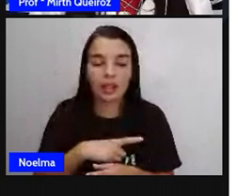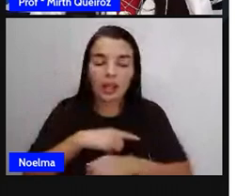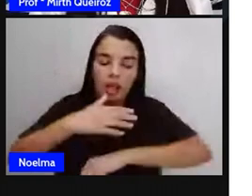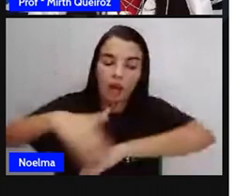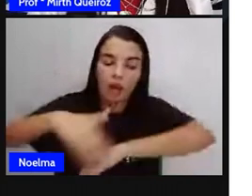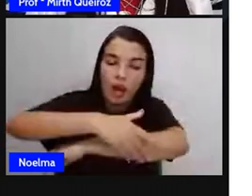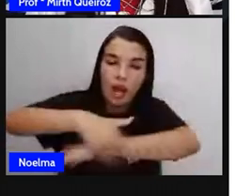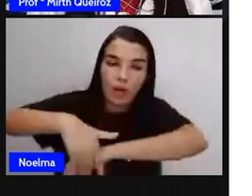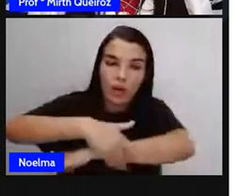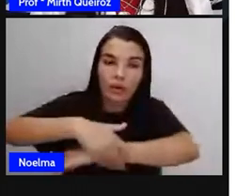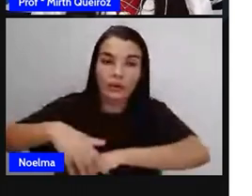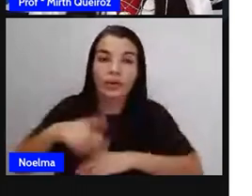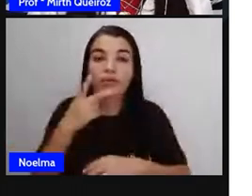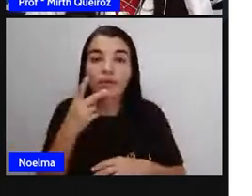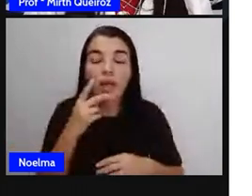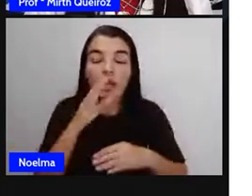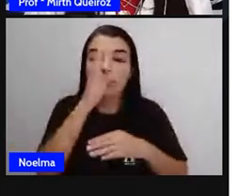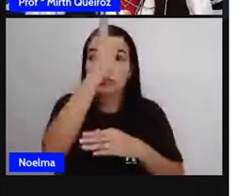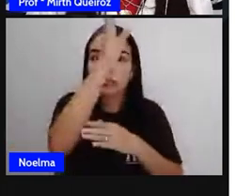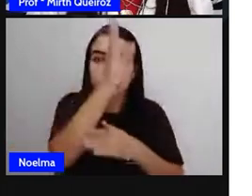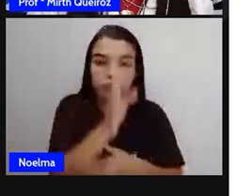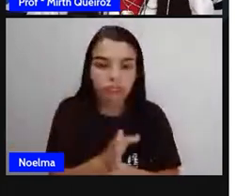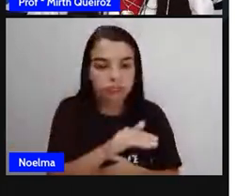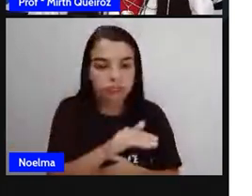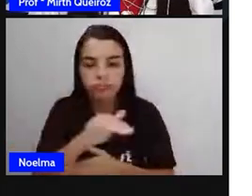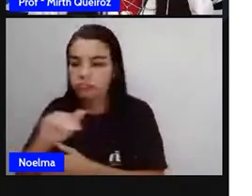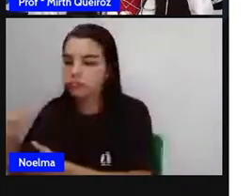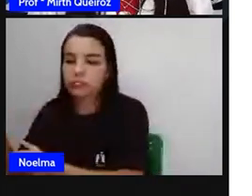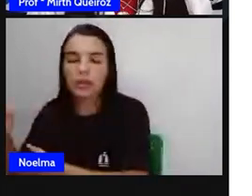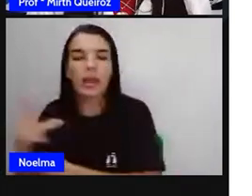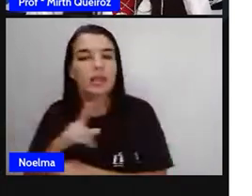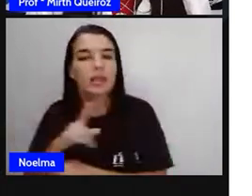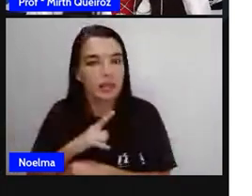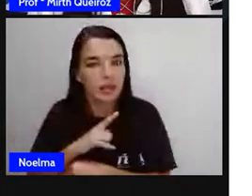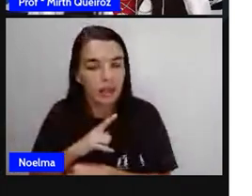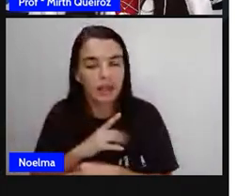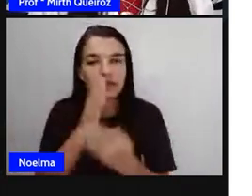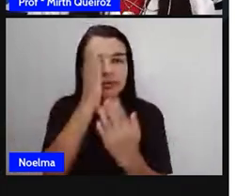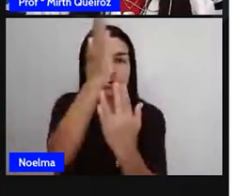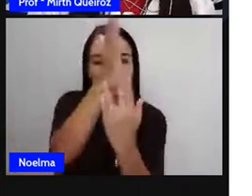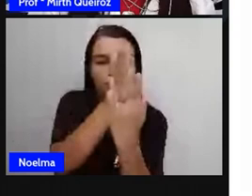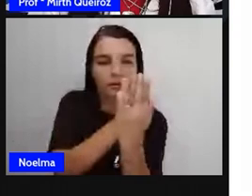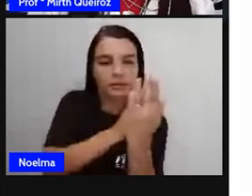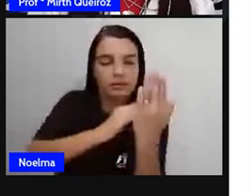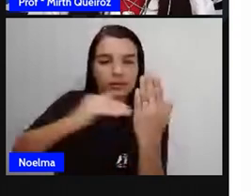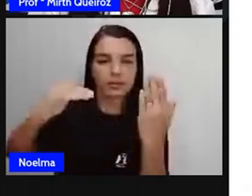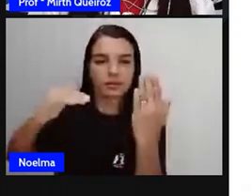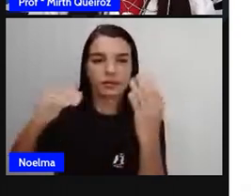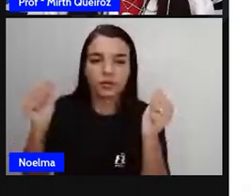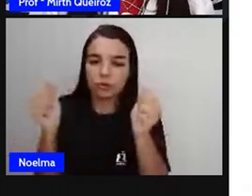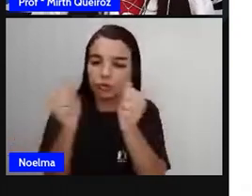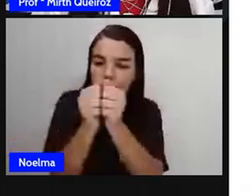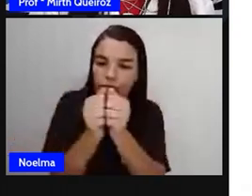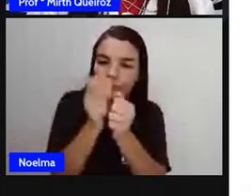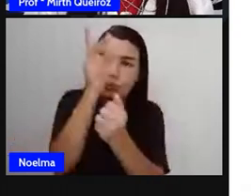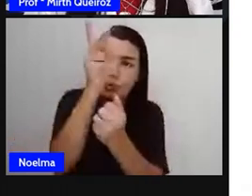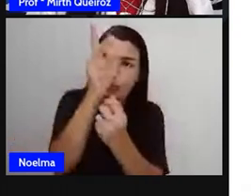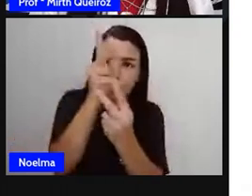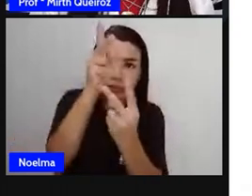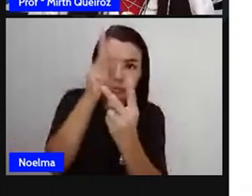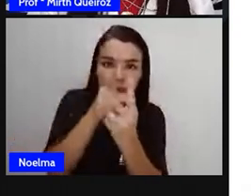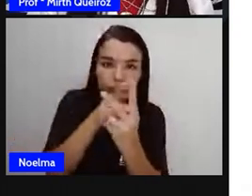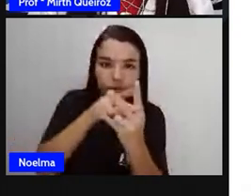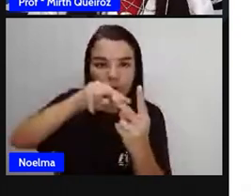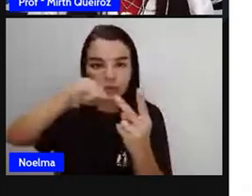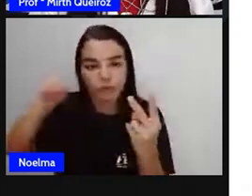ela é perpendicular à outra. Ou seja, houve um cruzamento ali, na qual esse cruzamento, né?